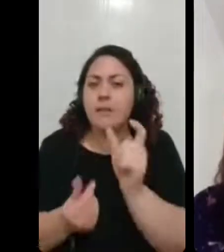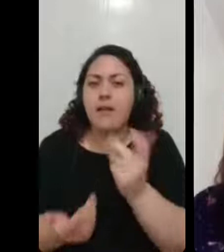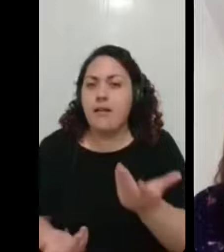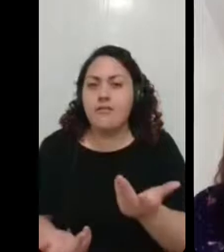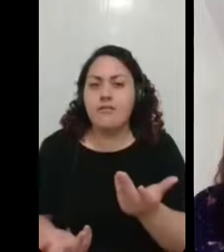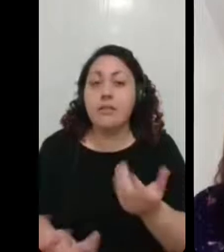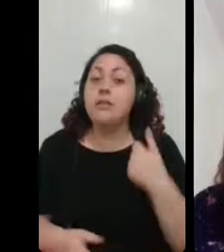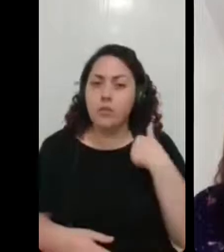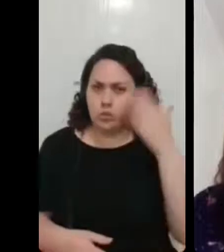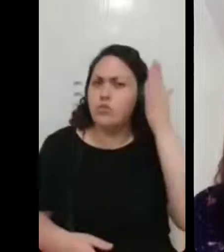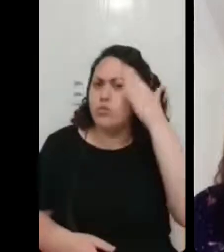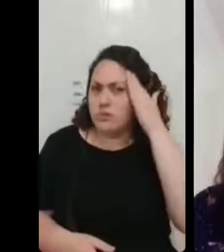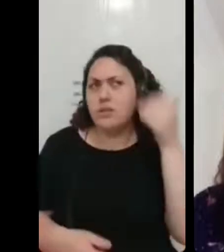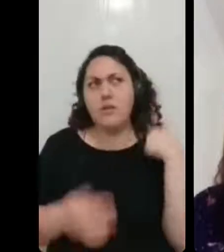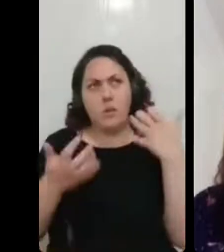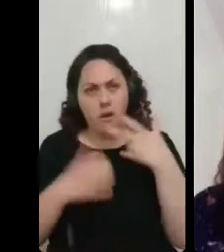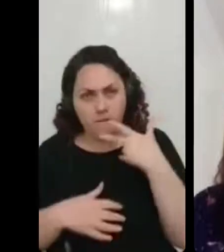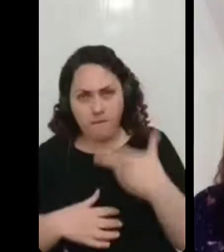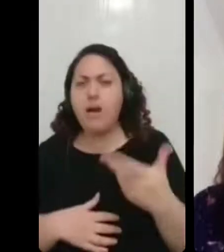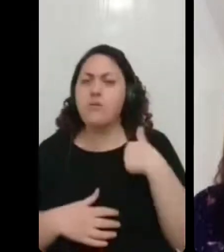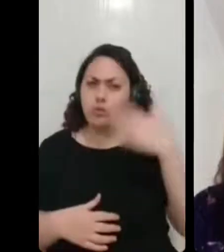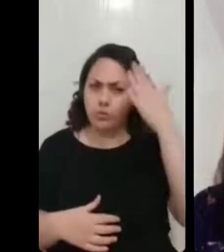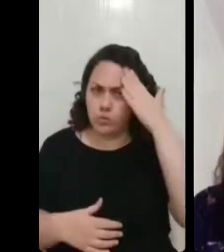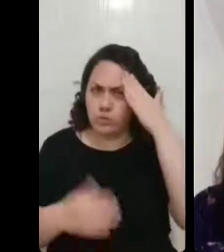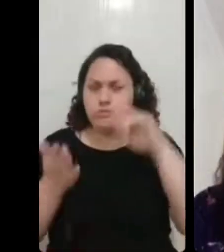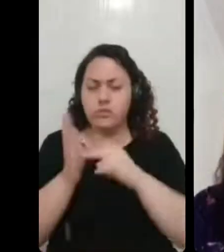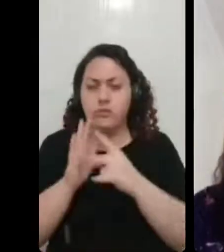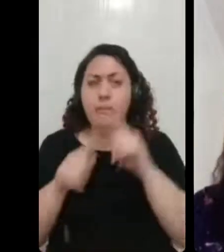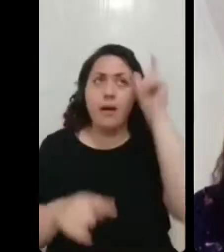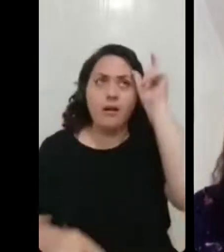significado do que tu quer falar, mas tu não consegue falar.